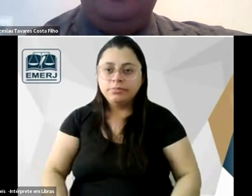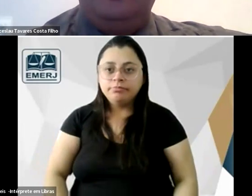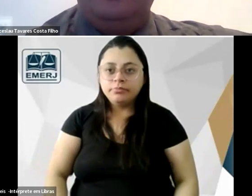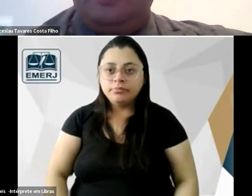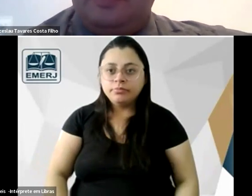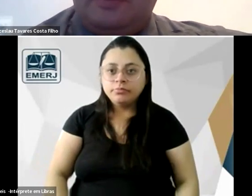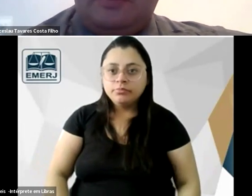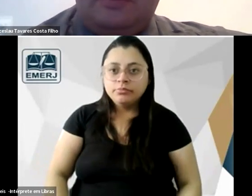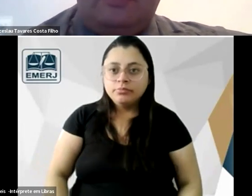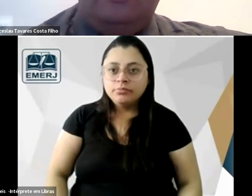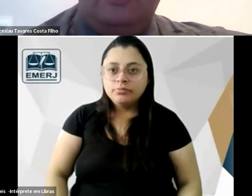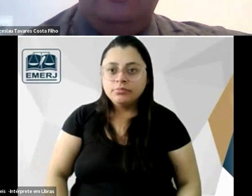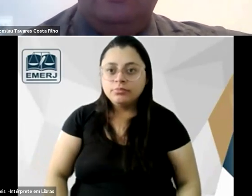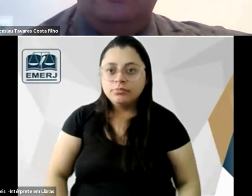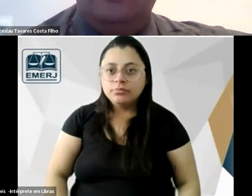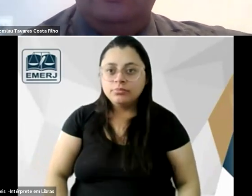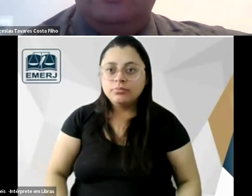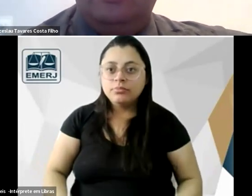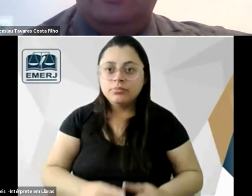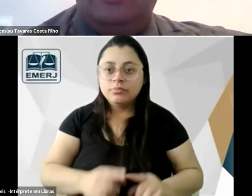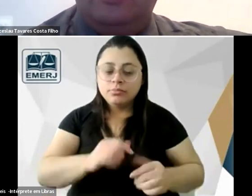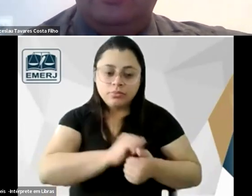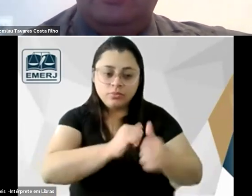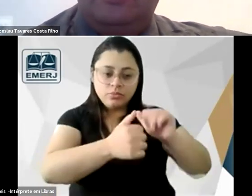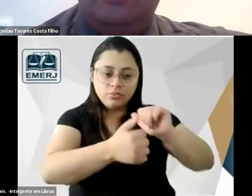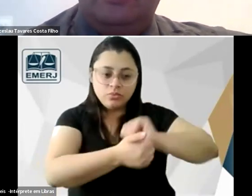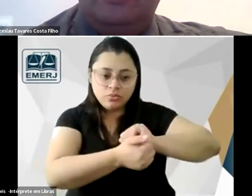mas gerará uma espécie mais adaptada aos trópicos